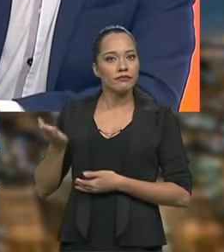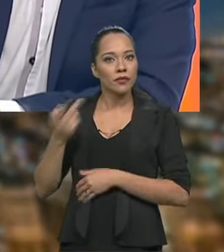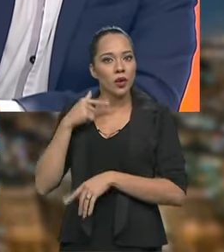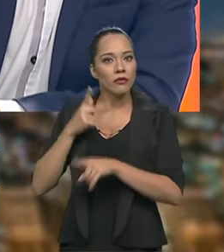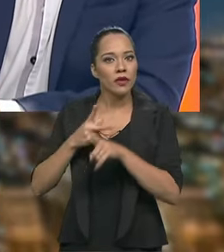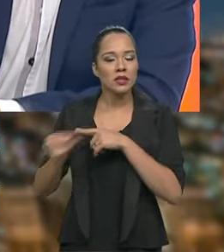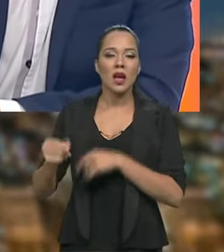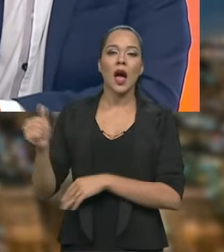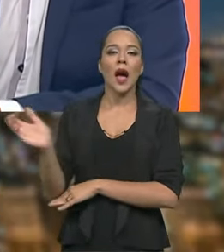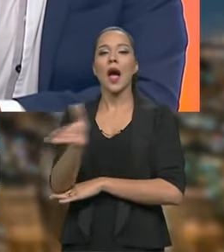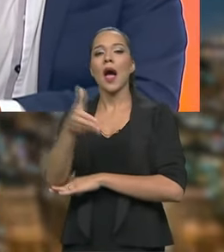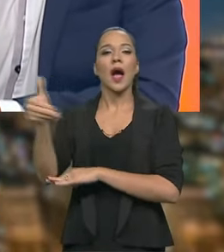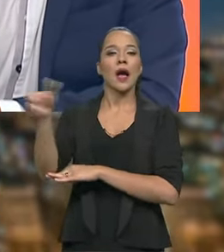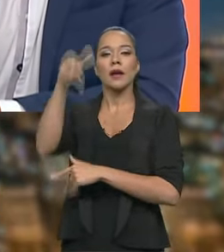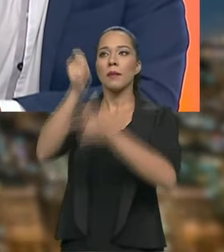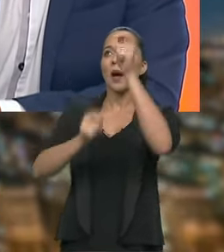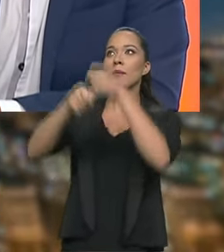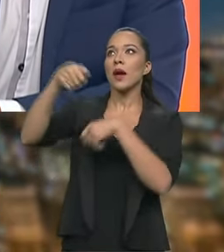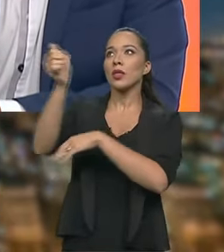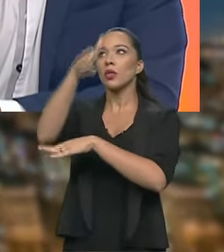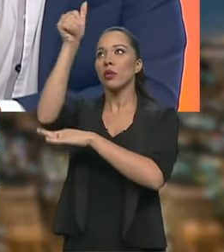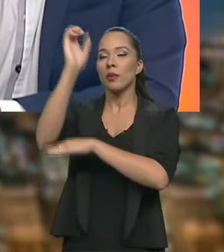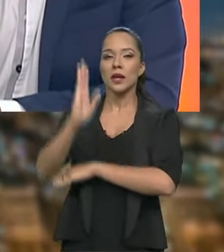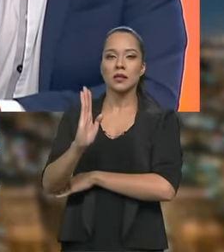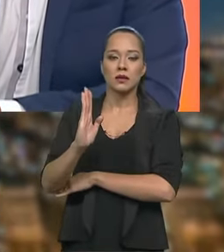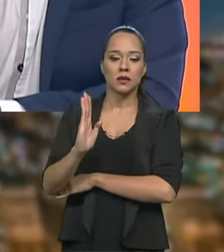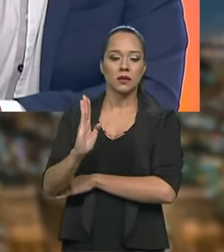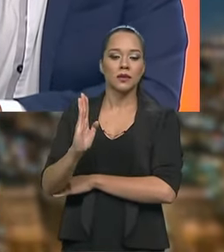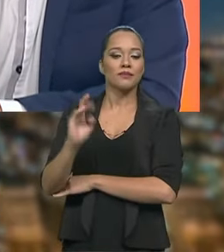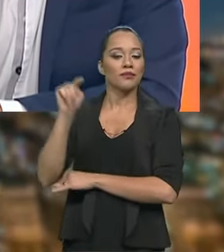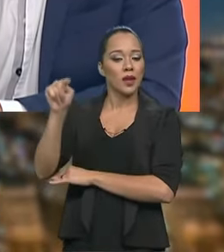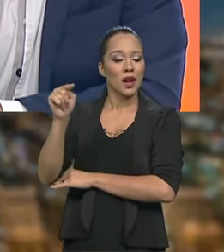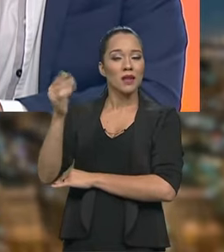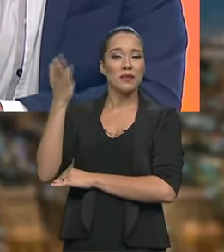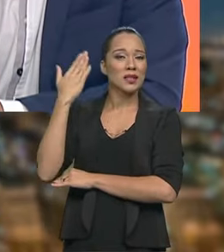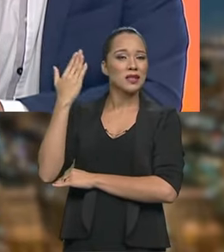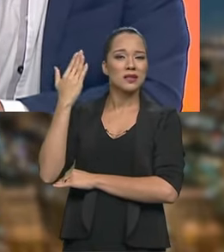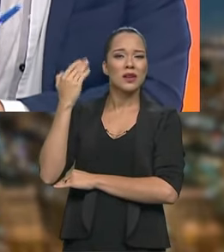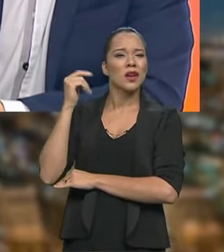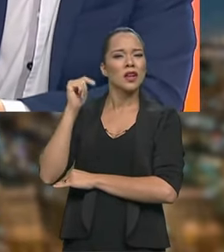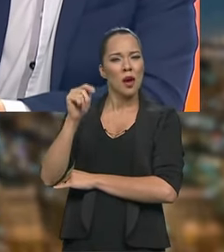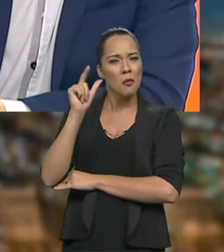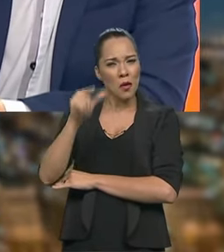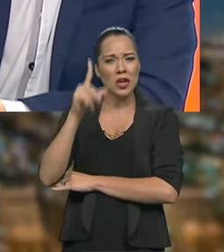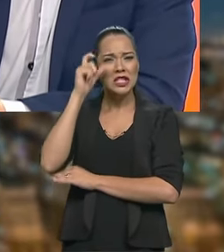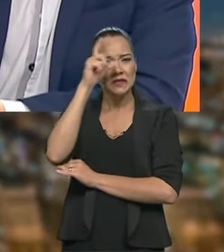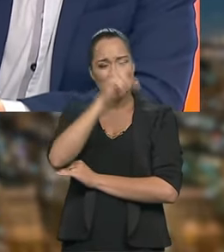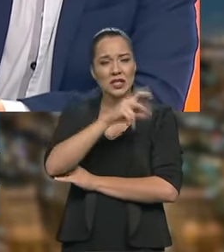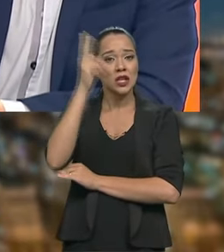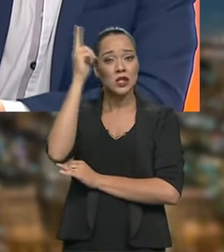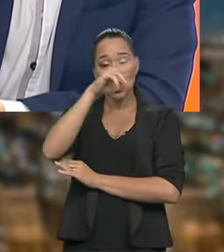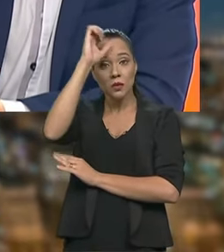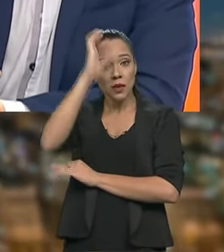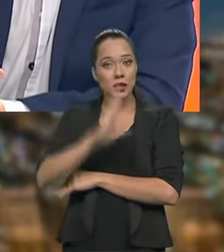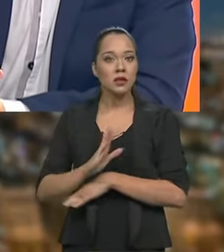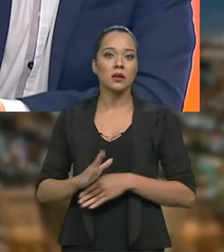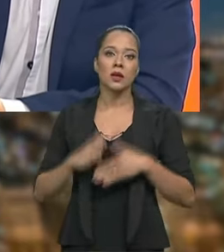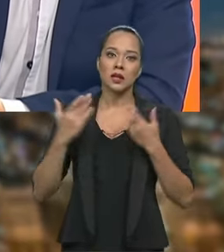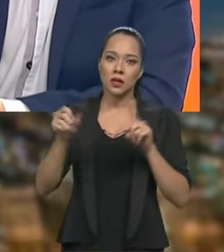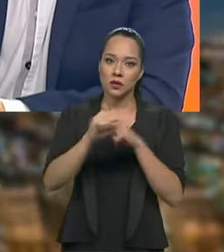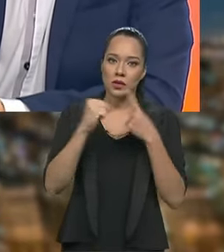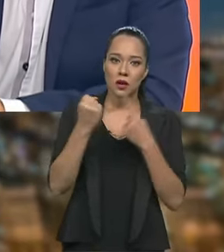ganha, é a bandeira brasileira que está lá em cima. Inclusive, lá em cima, num período muitíssimo complicado da história do Brasil, tanto